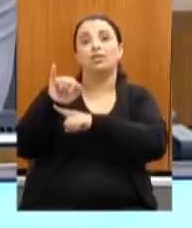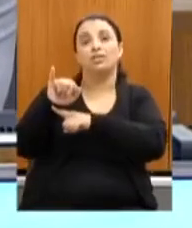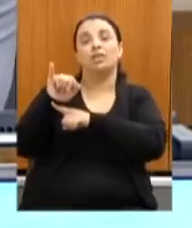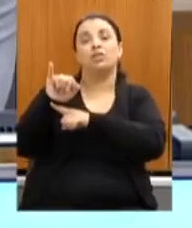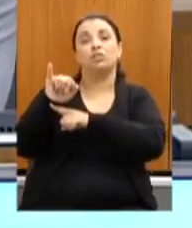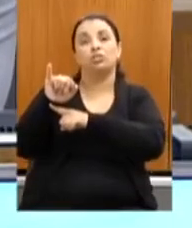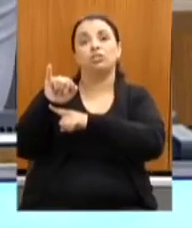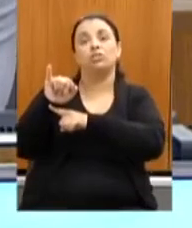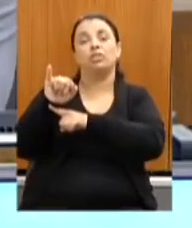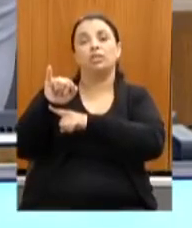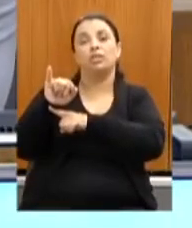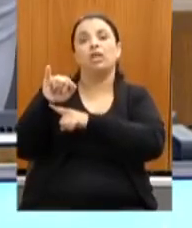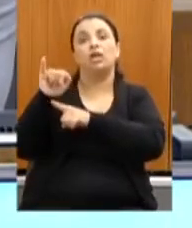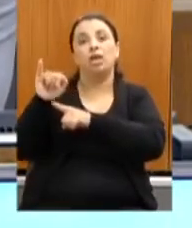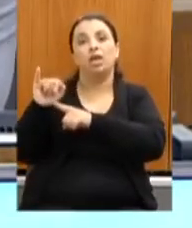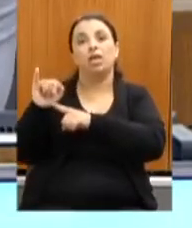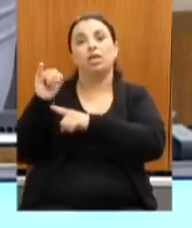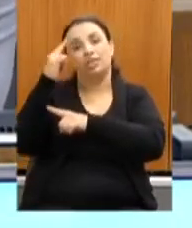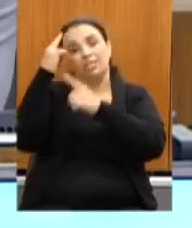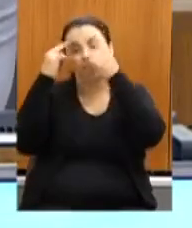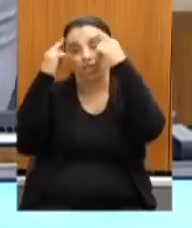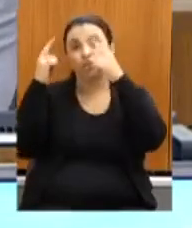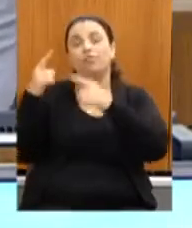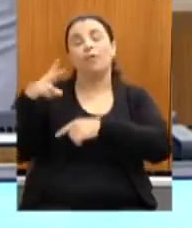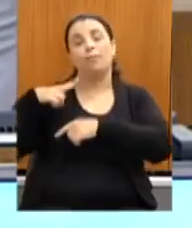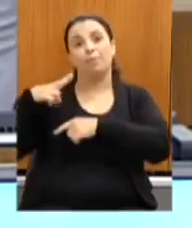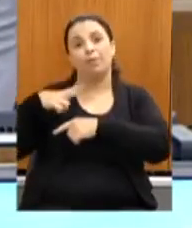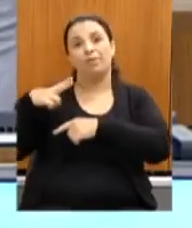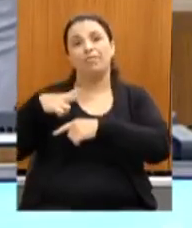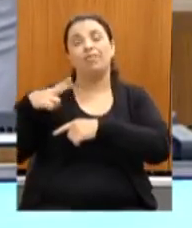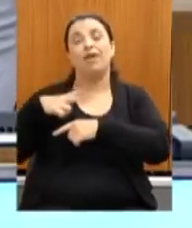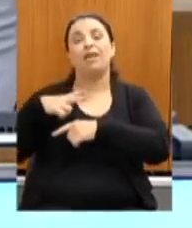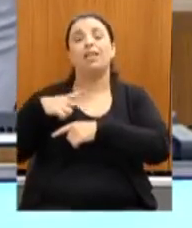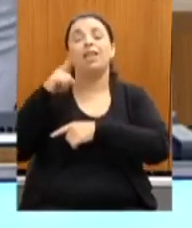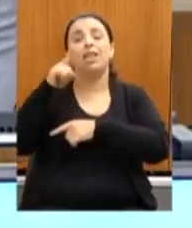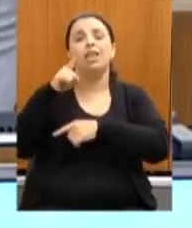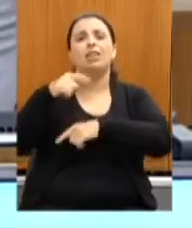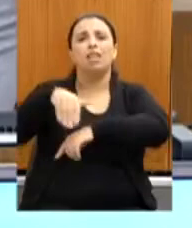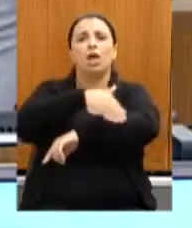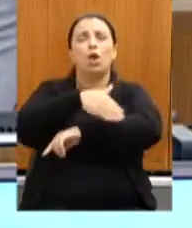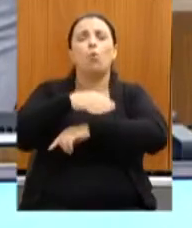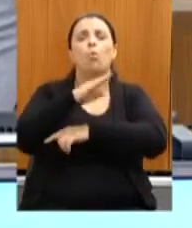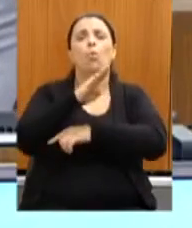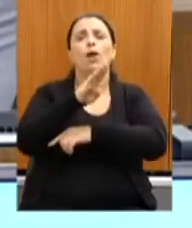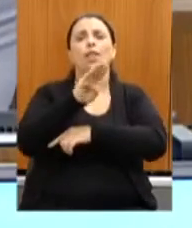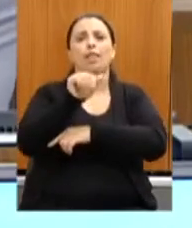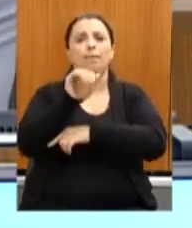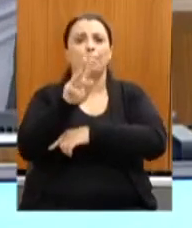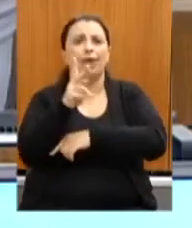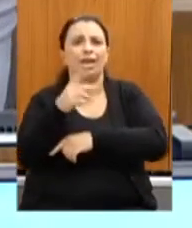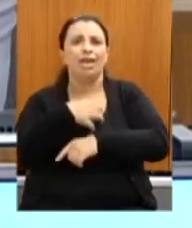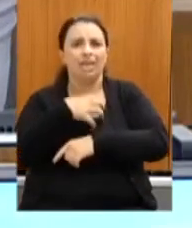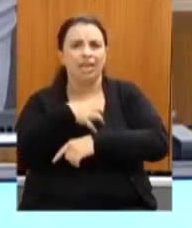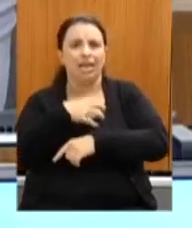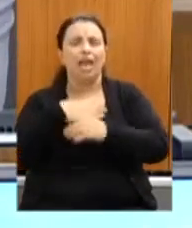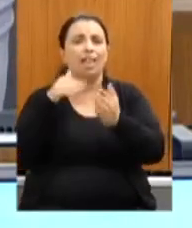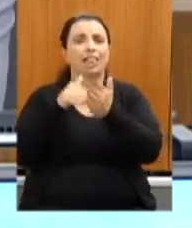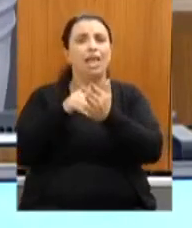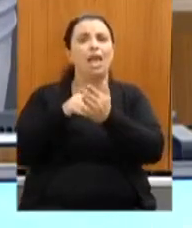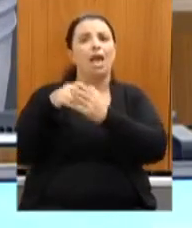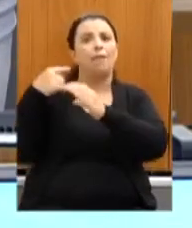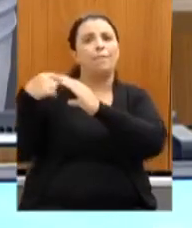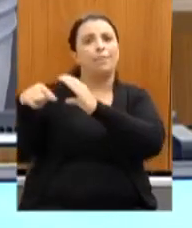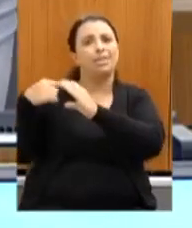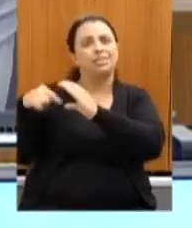projeções de audiovisual no eixo da Rua da Bahia, vindo da Praça da Estação até a Praça da